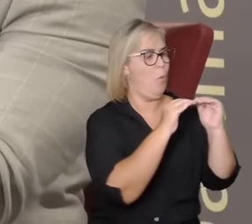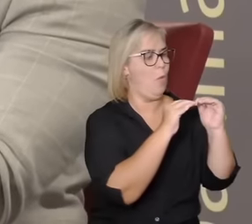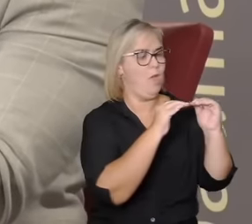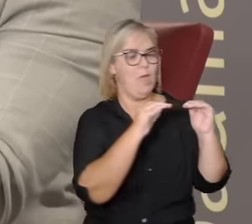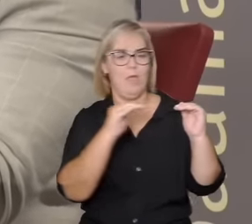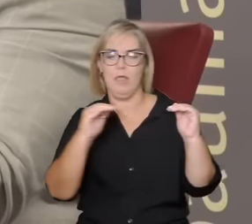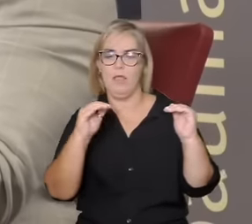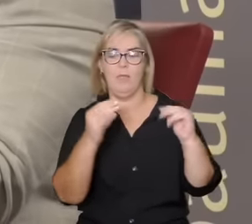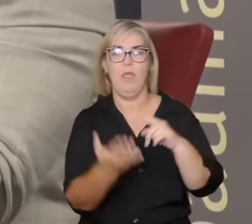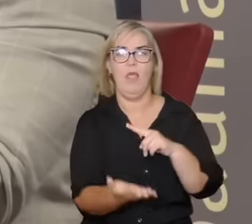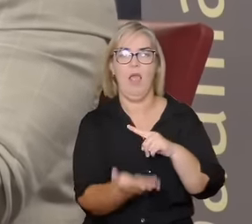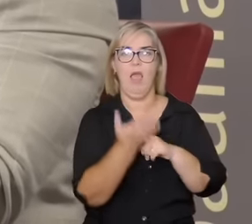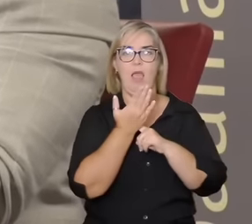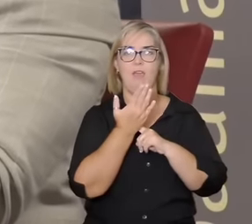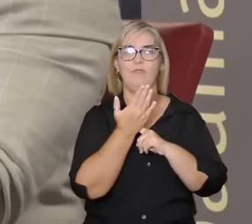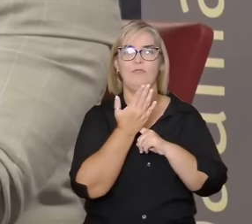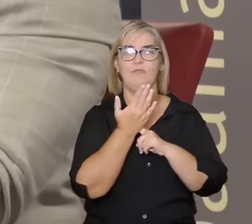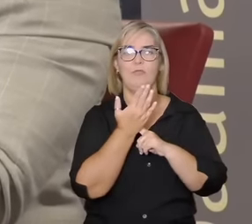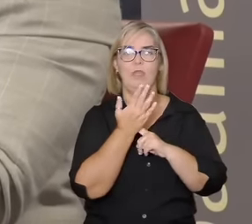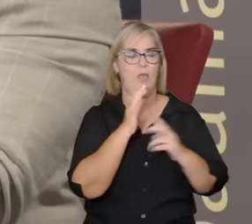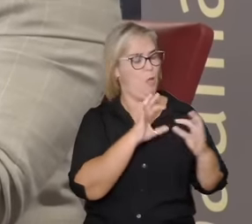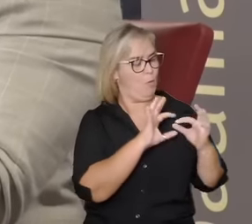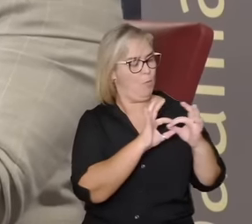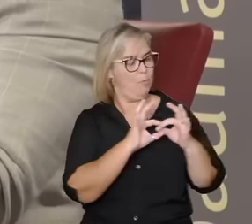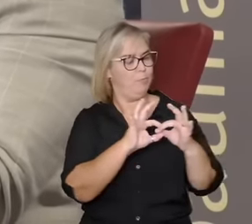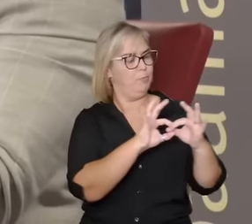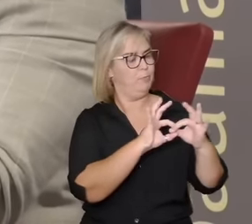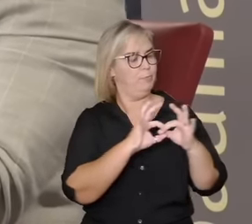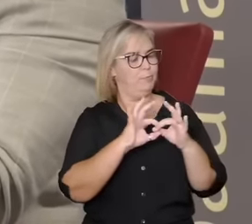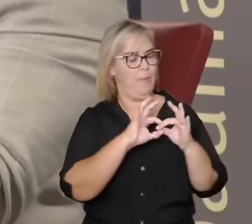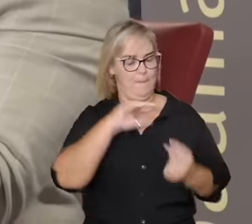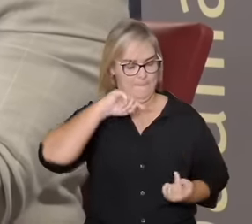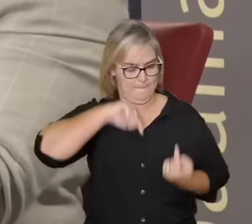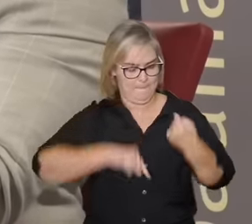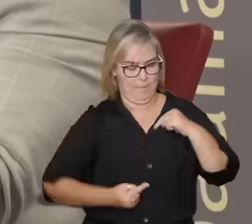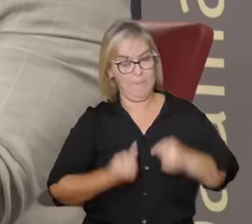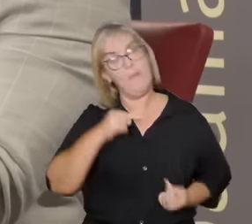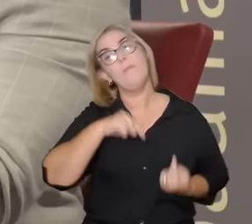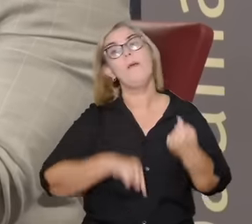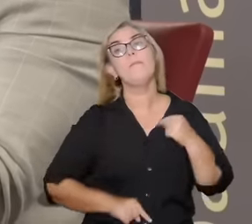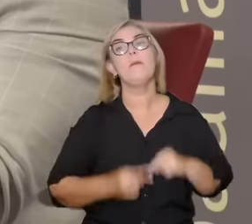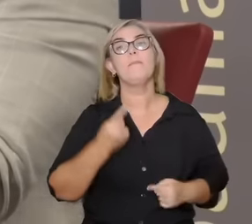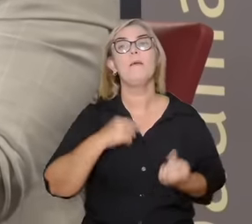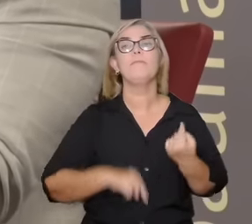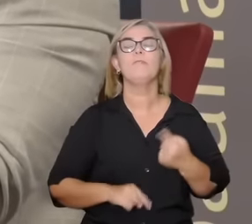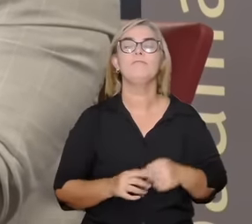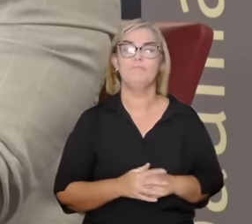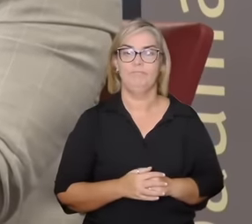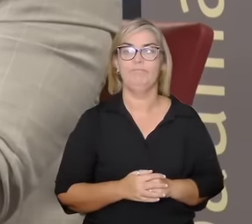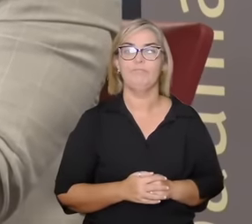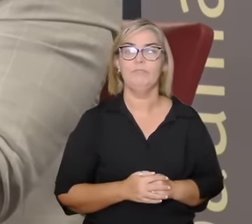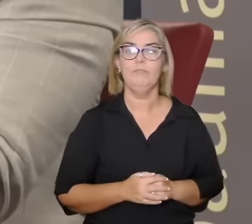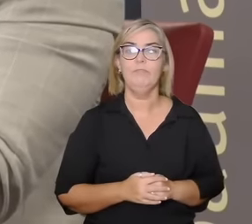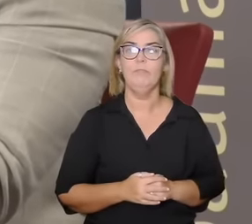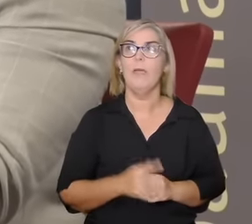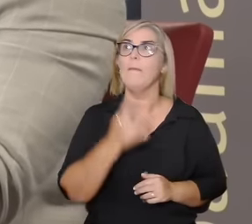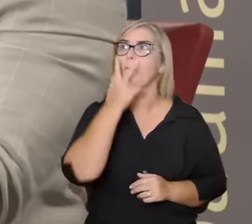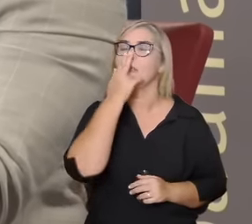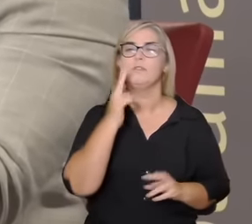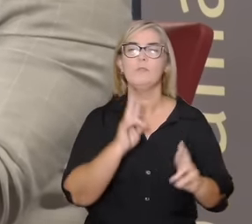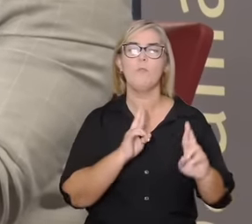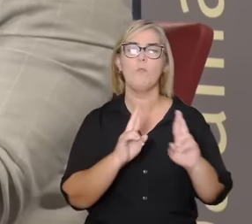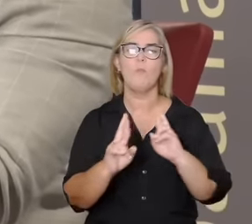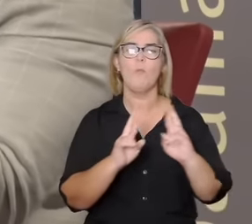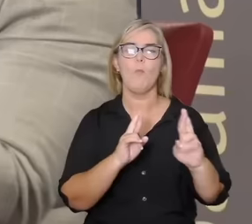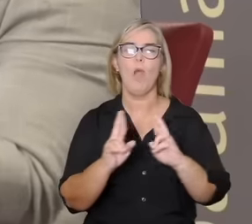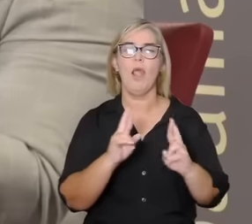aumenta o nosso autoenvolvimento tem relação com uma compreensão do que a gente está sentindo uma relação com as